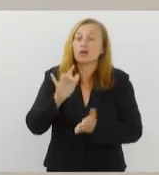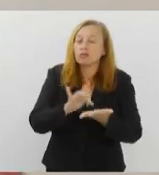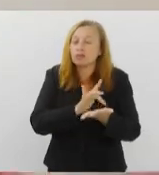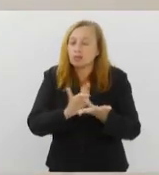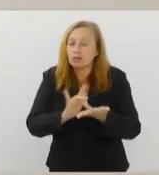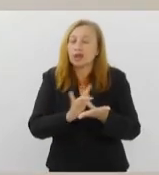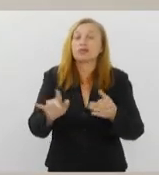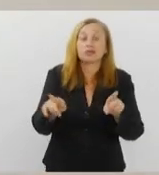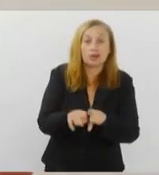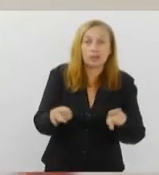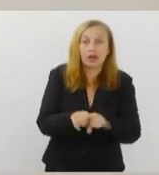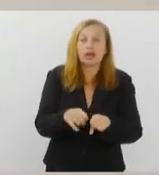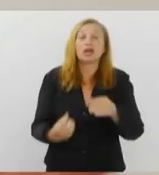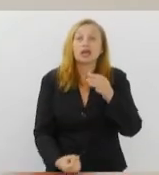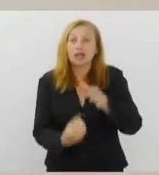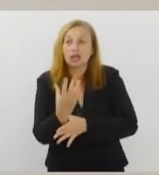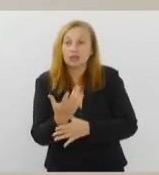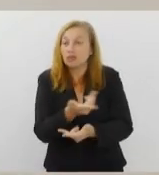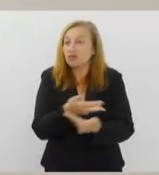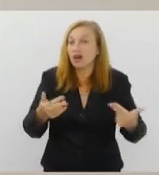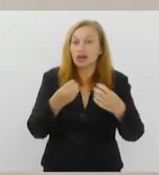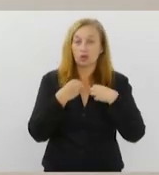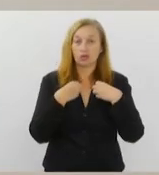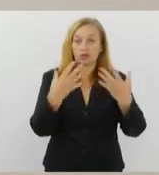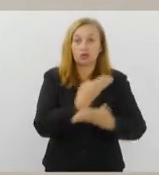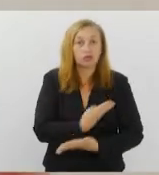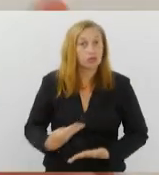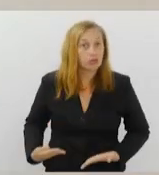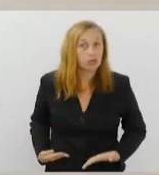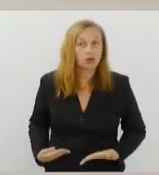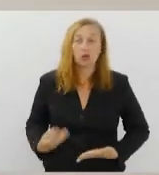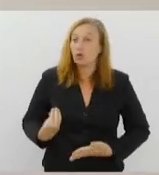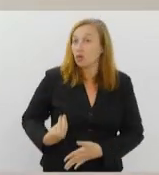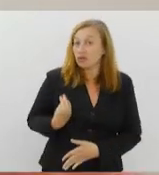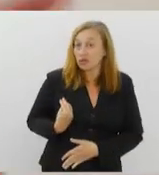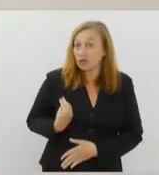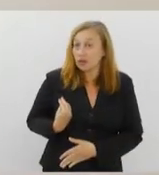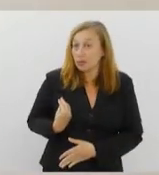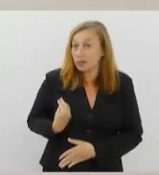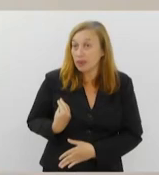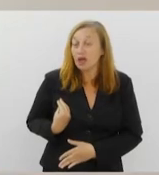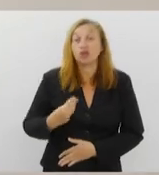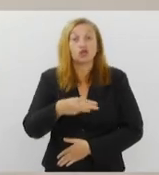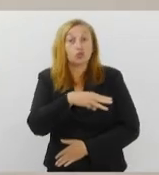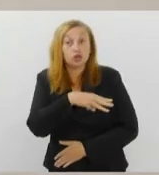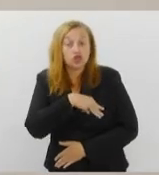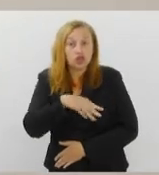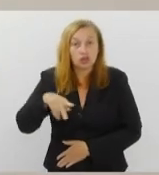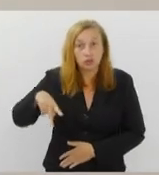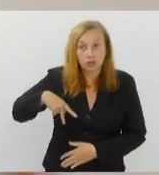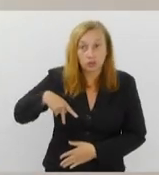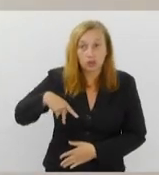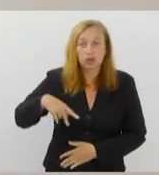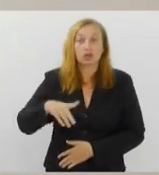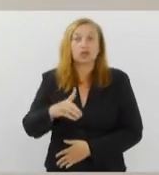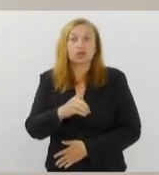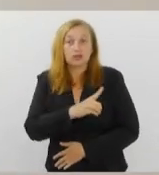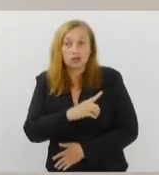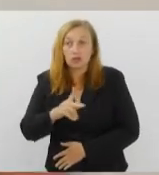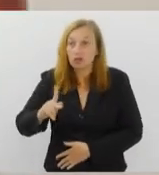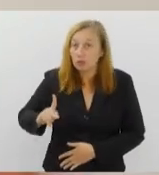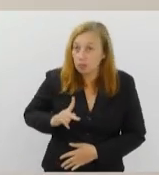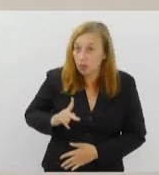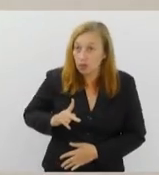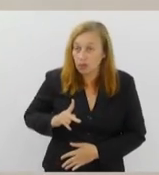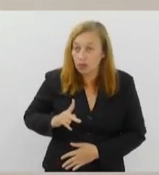também fizemos várias audiências públicas, com a presença do Ministério Público, da Defensoria Pública,